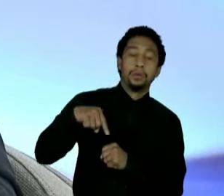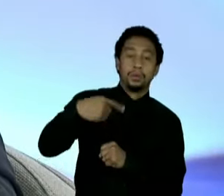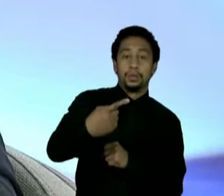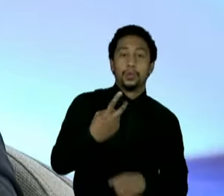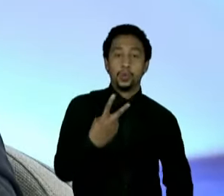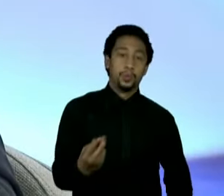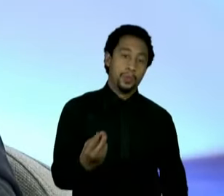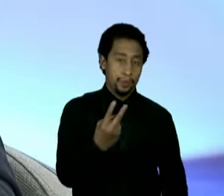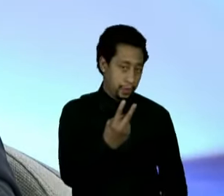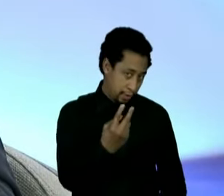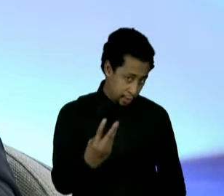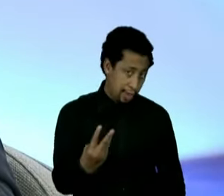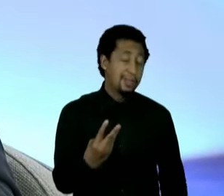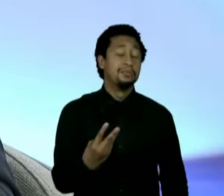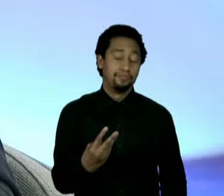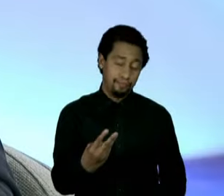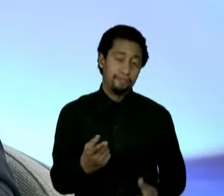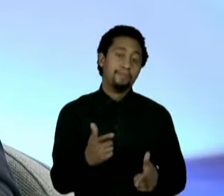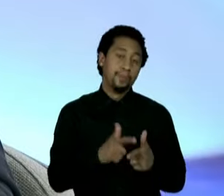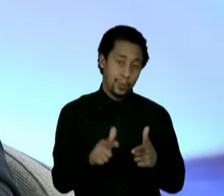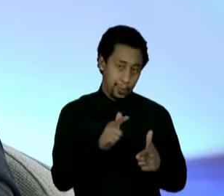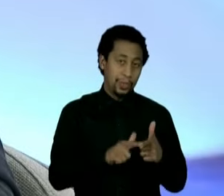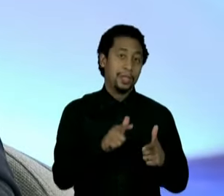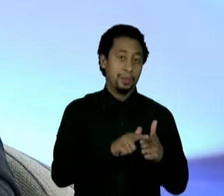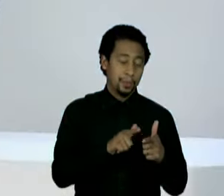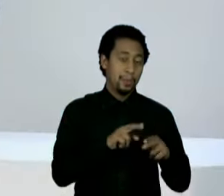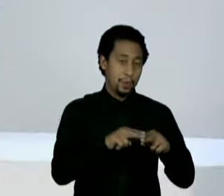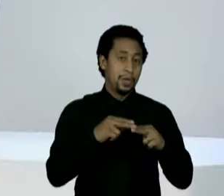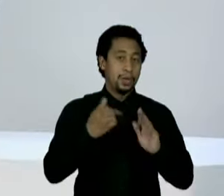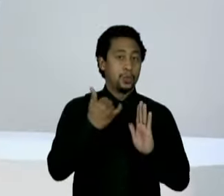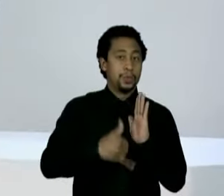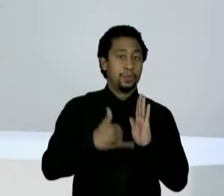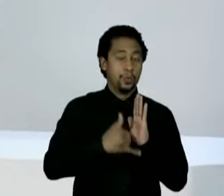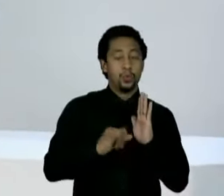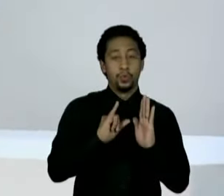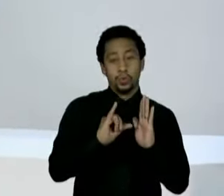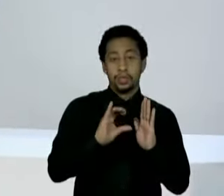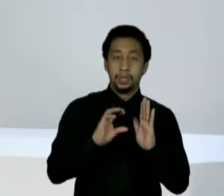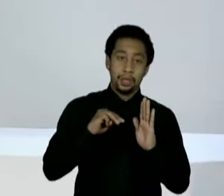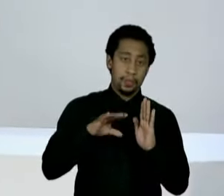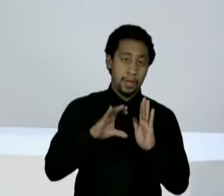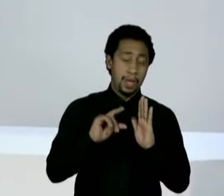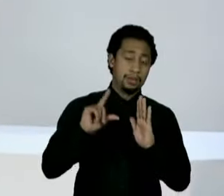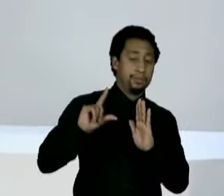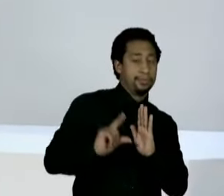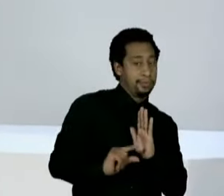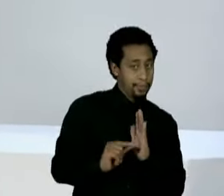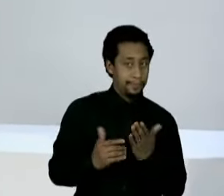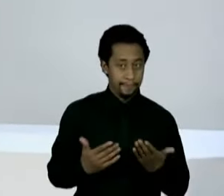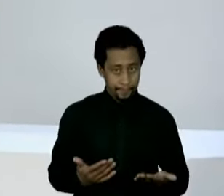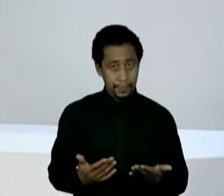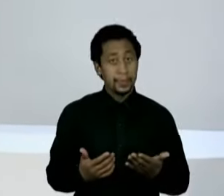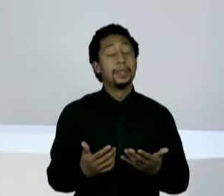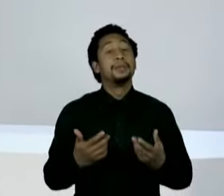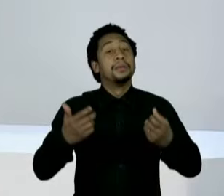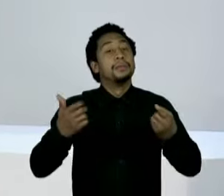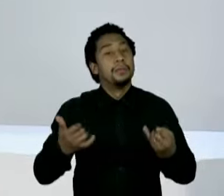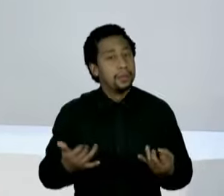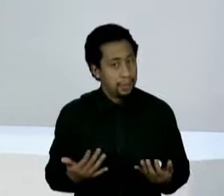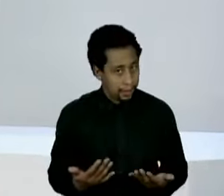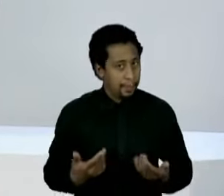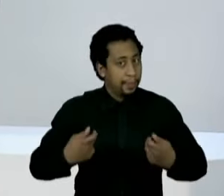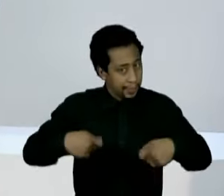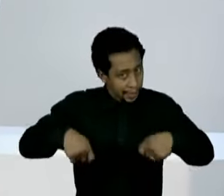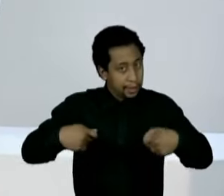sobre as mudanças? E o senhor tem feito várias promessas ousadas, como disse o Sérgio, que vão precisar de